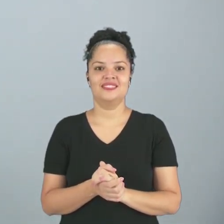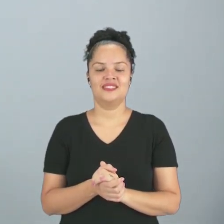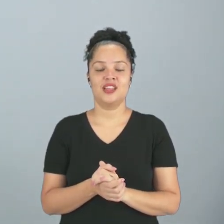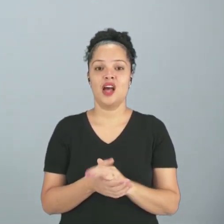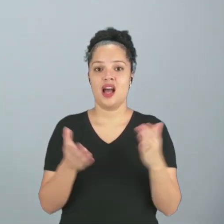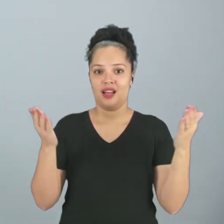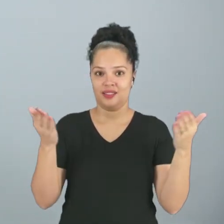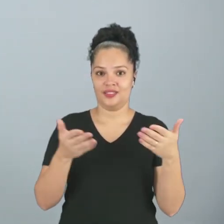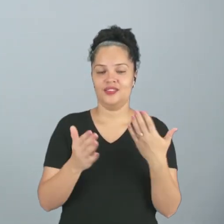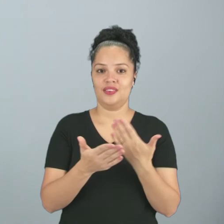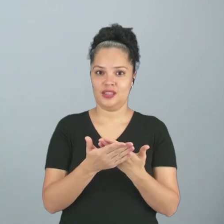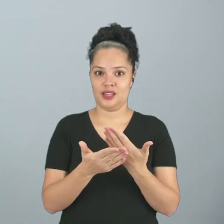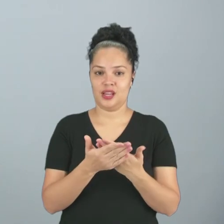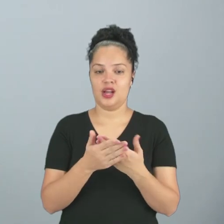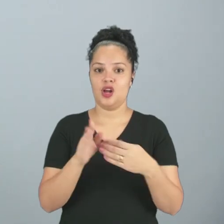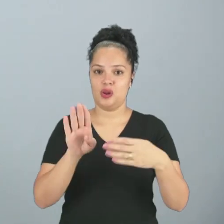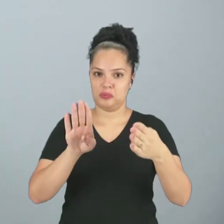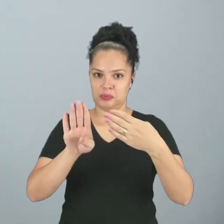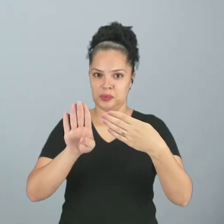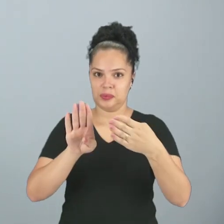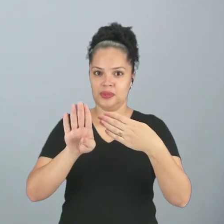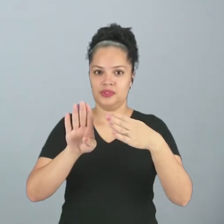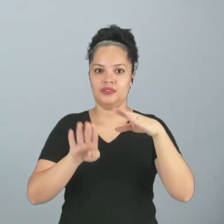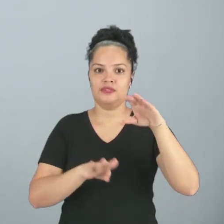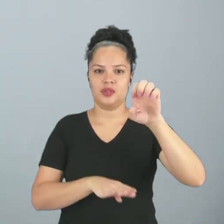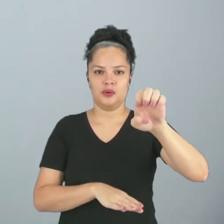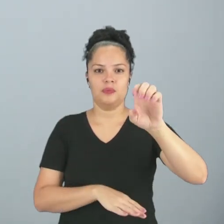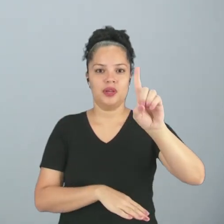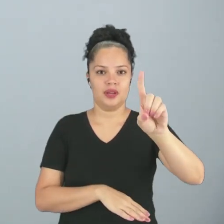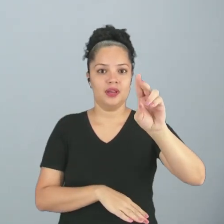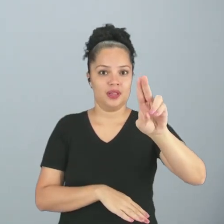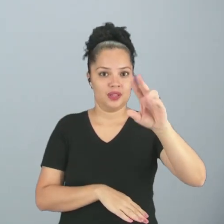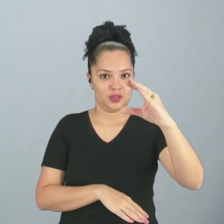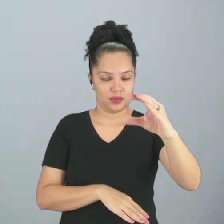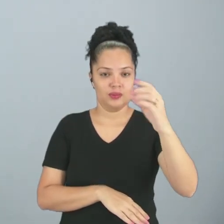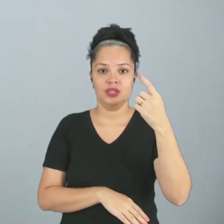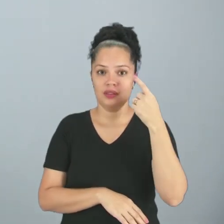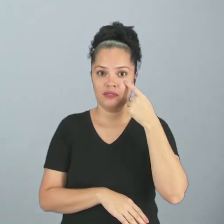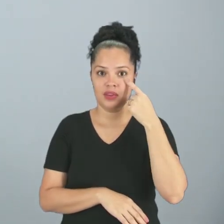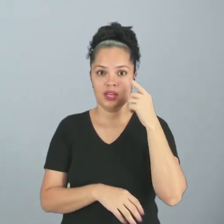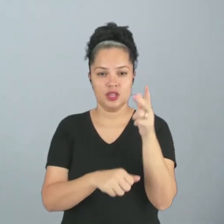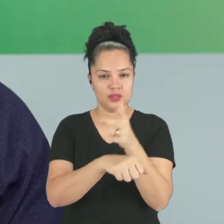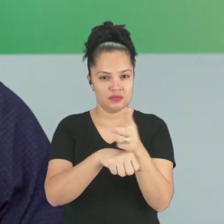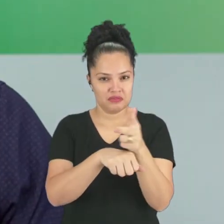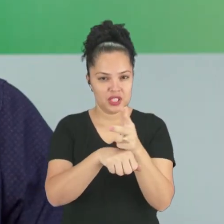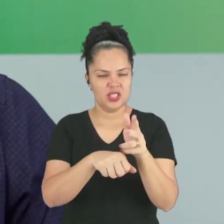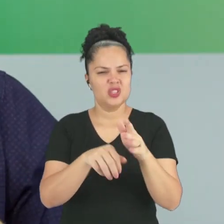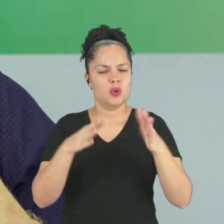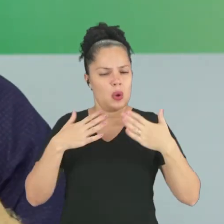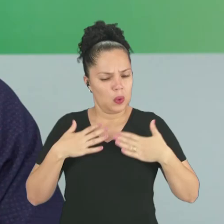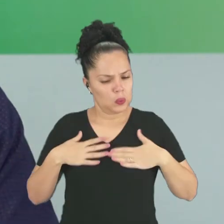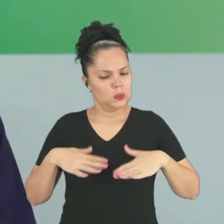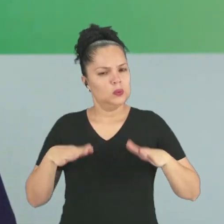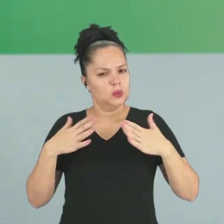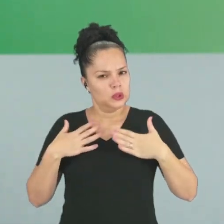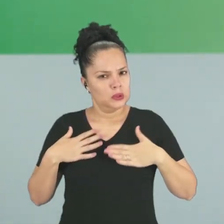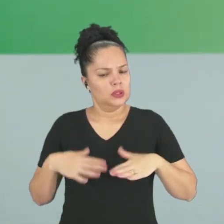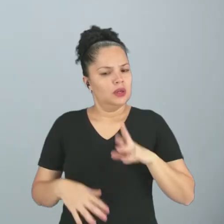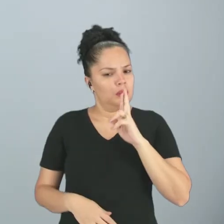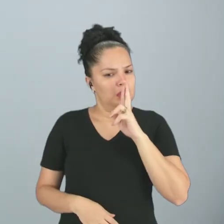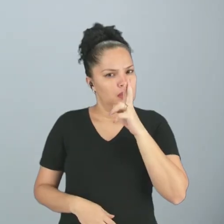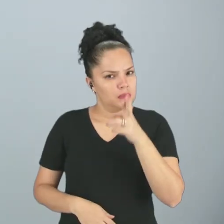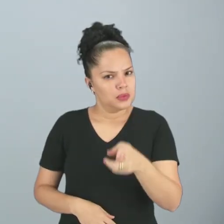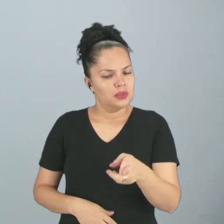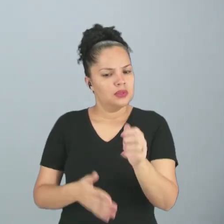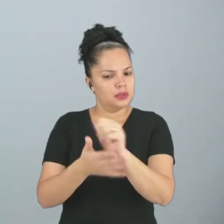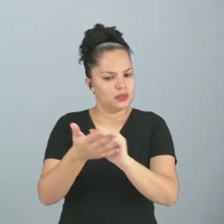essa foi a nossa aula. Depois compareça lá na plataforma. Assista novamente esse vídeo de maneira devagar, pausada. Resolva os exercícios que